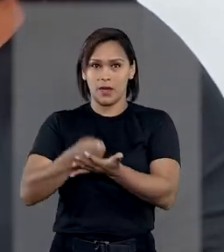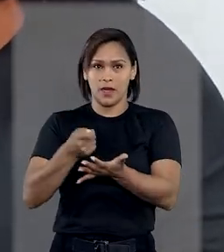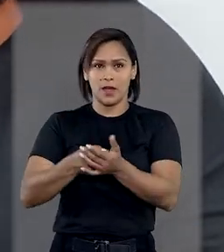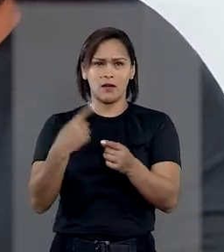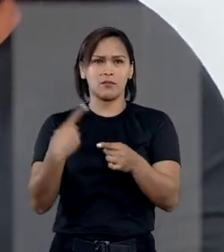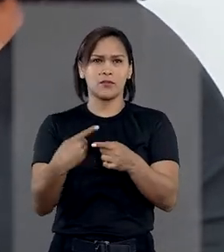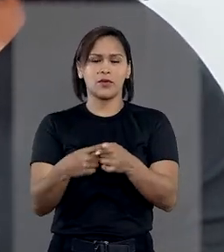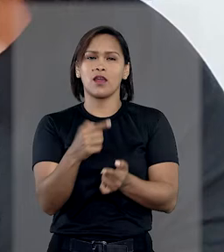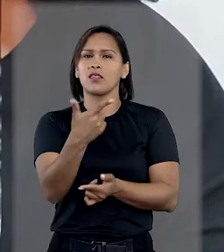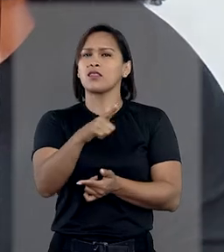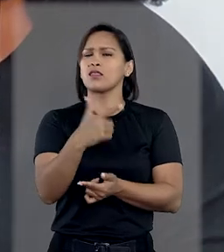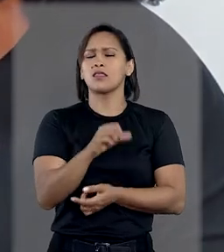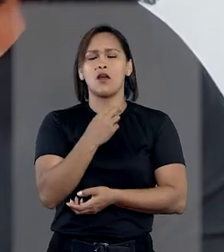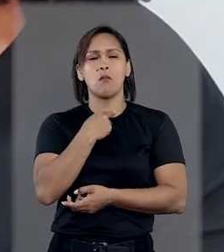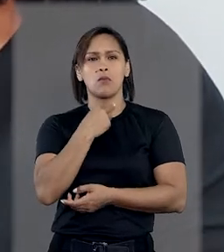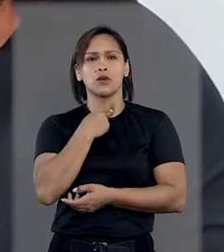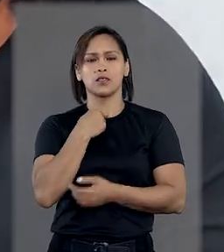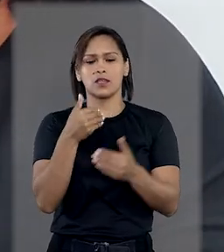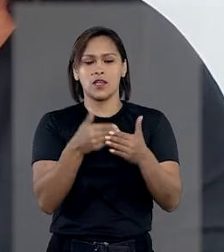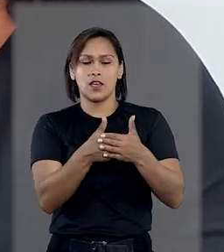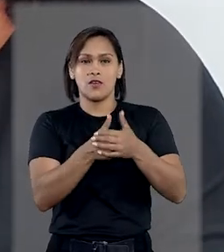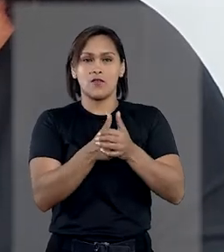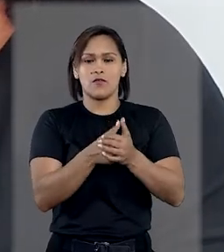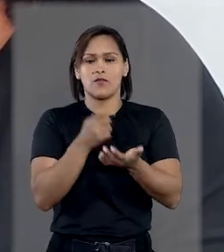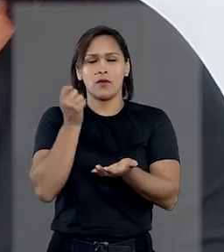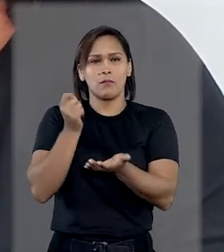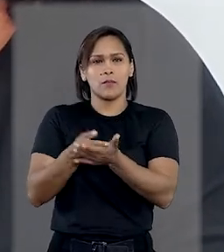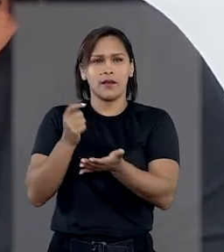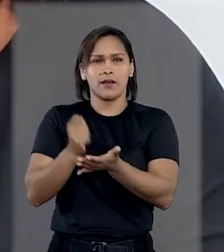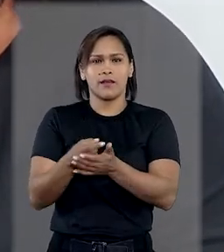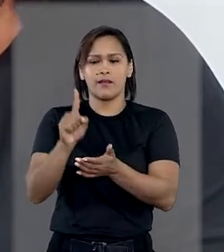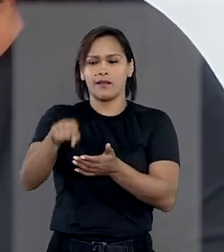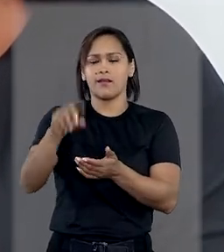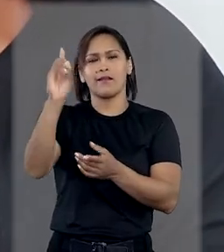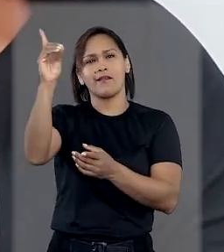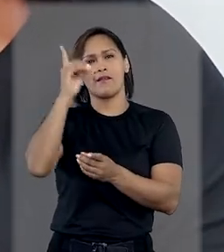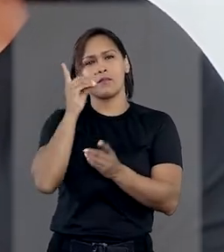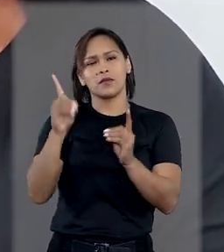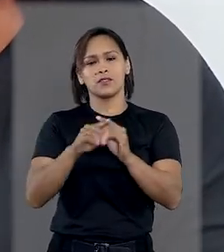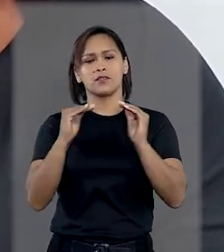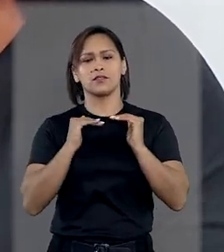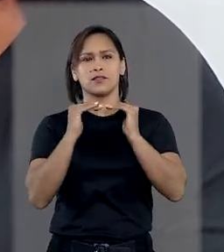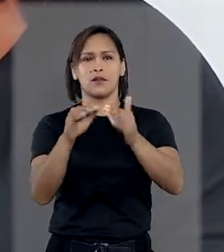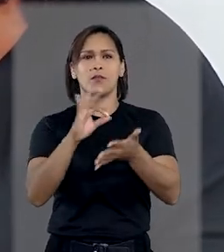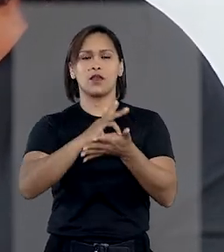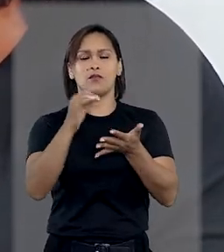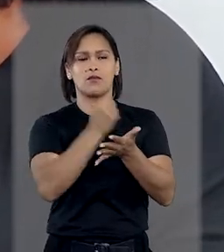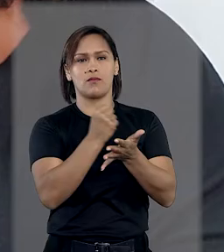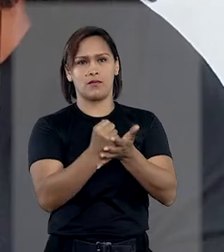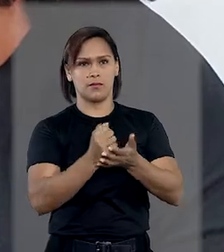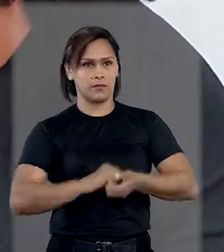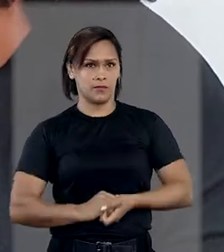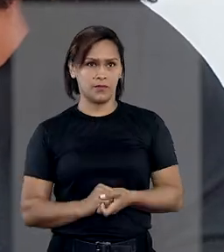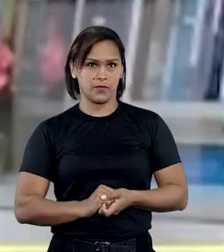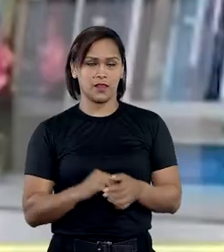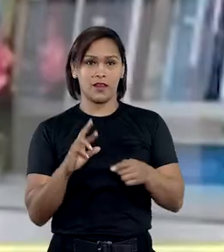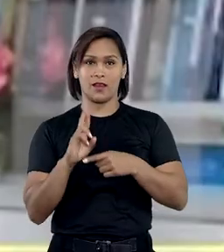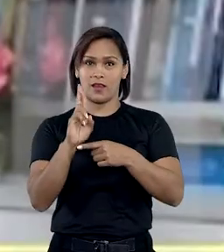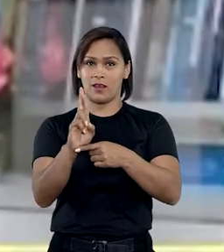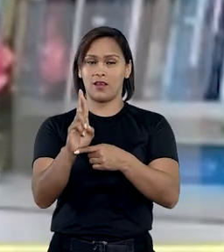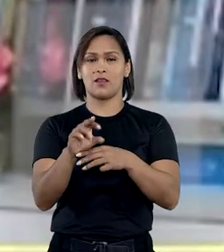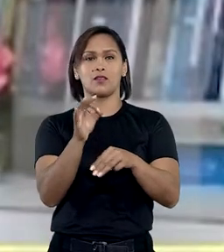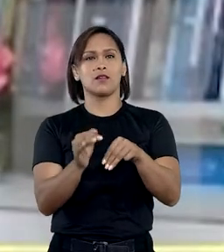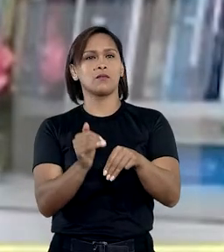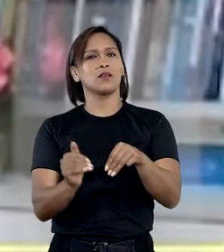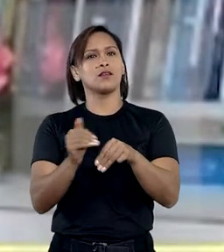motivo pelo qual não poderiam se restringir ao reembolso nos limites estabelecidos contratualmente. A